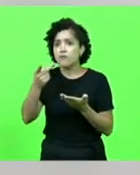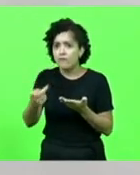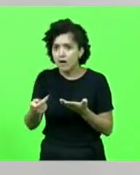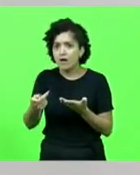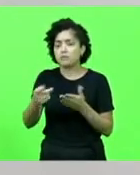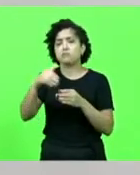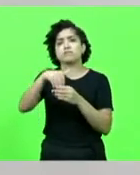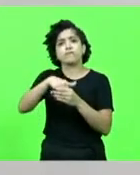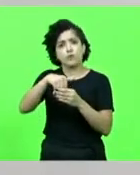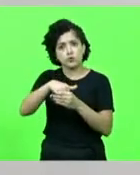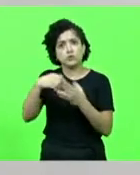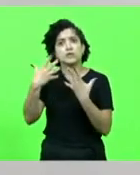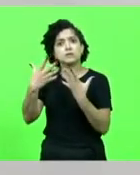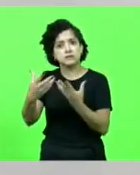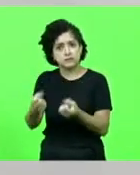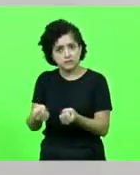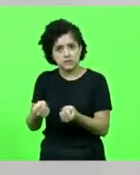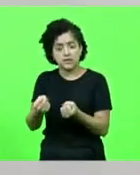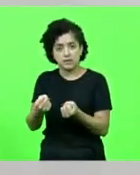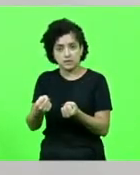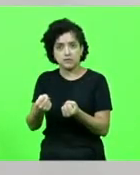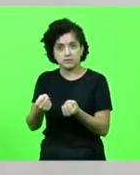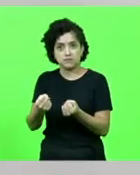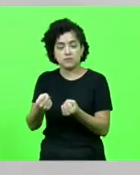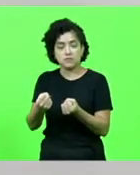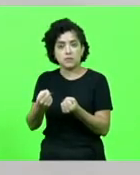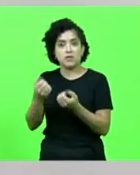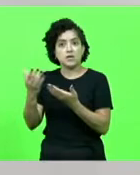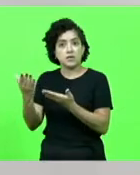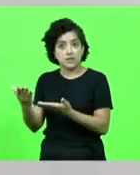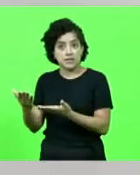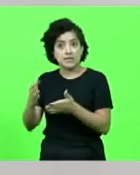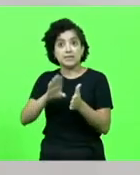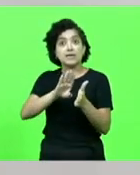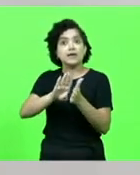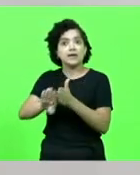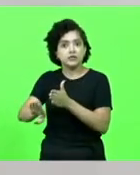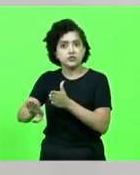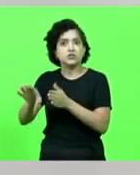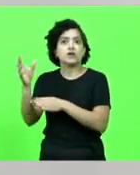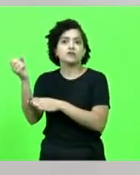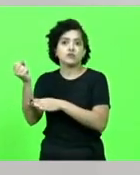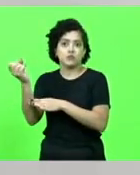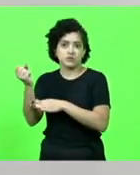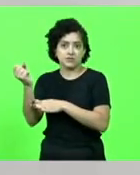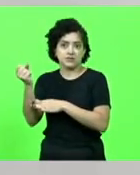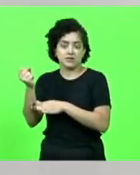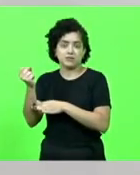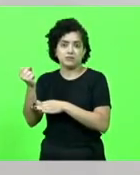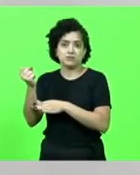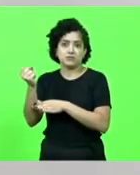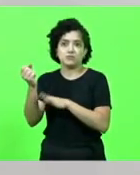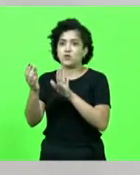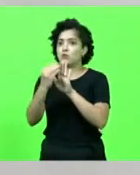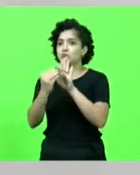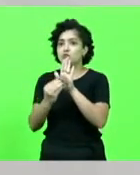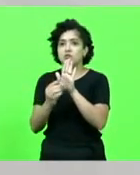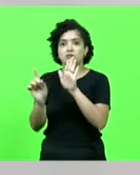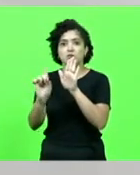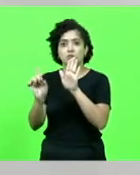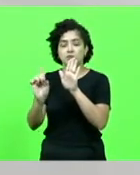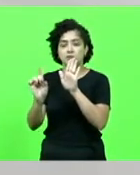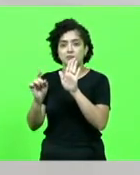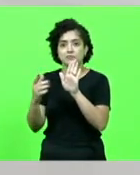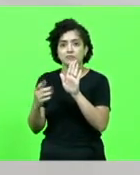favor do projeto de lei do Laércio Schuster, que retirava os aposentados do desconto do